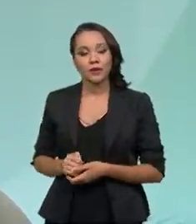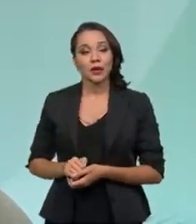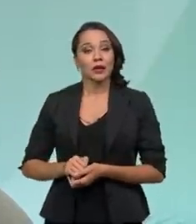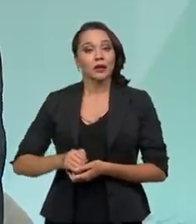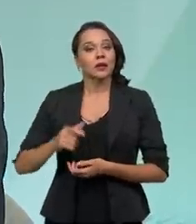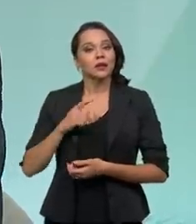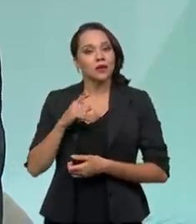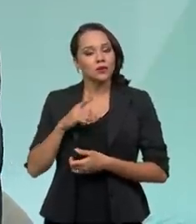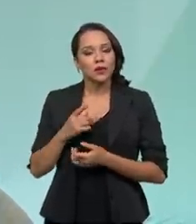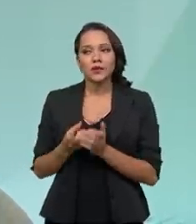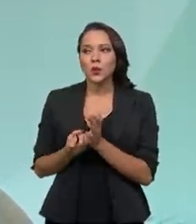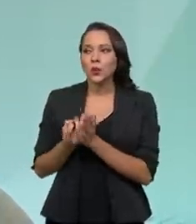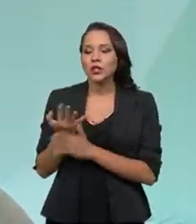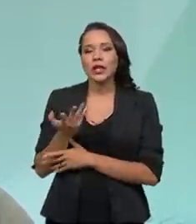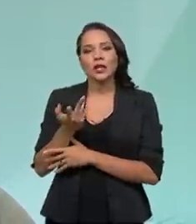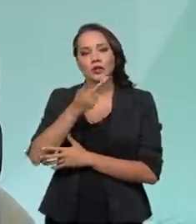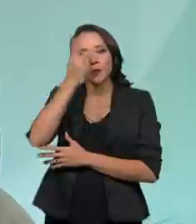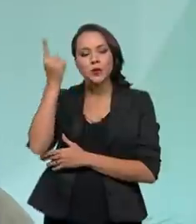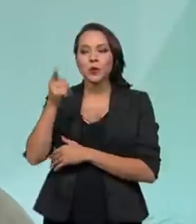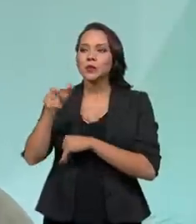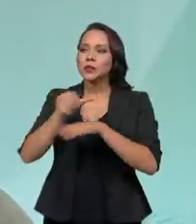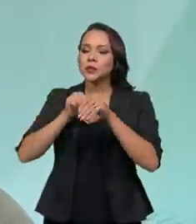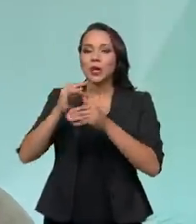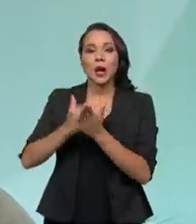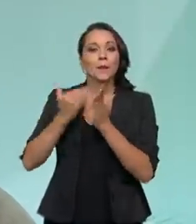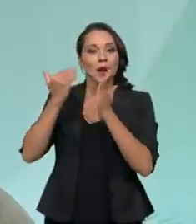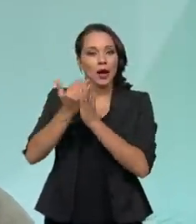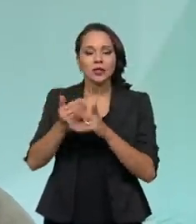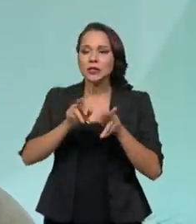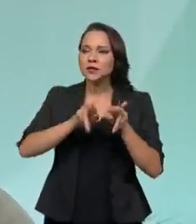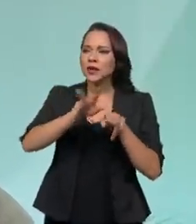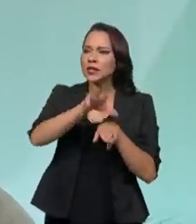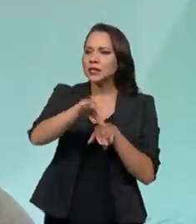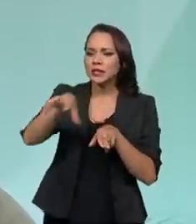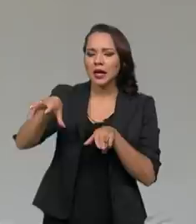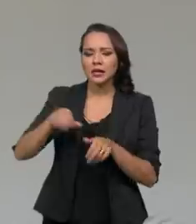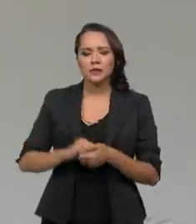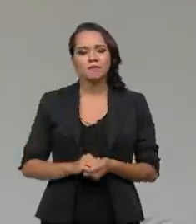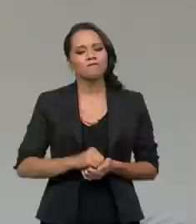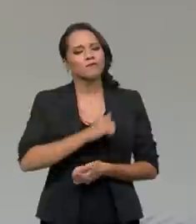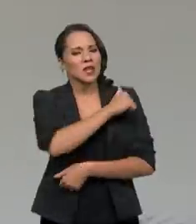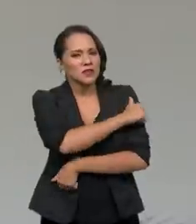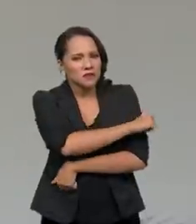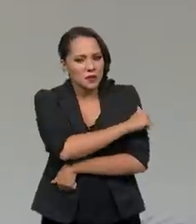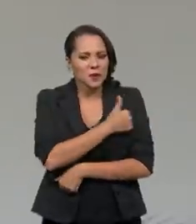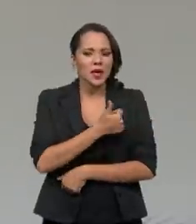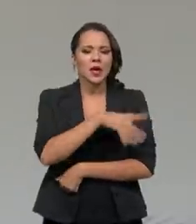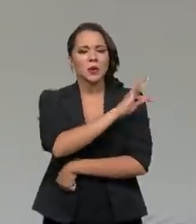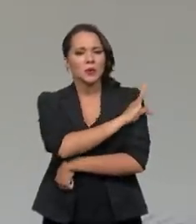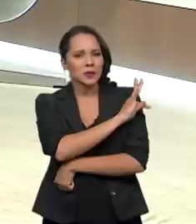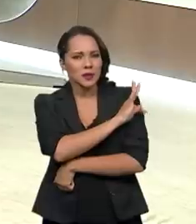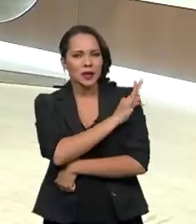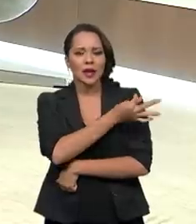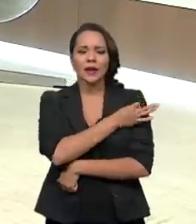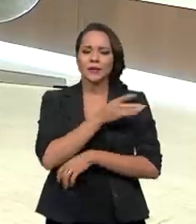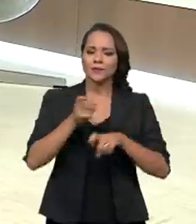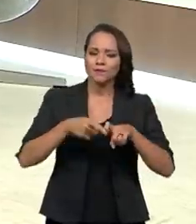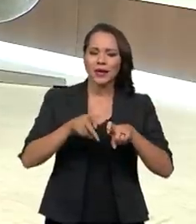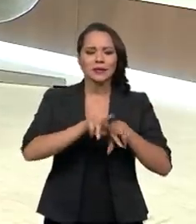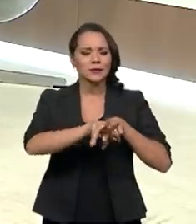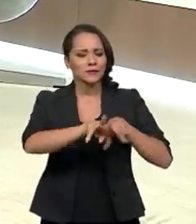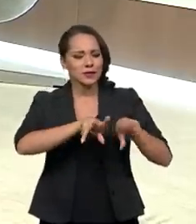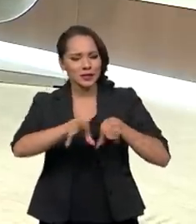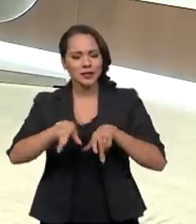aporte de gente, um aporte de profissionais nas diversas áreas. Enfermeiros, médicos, em diversas especialidades,